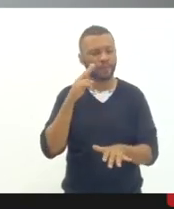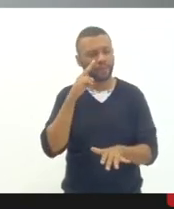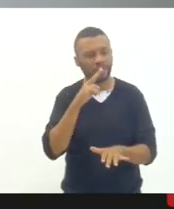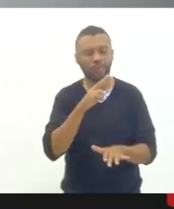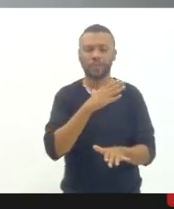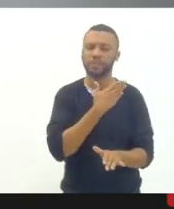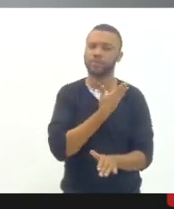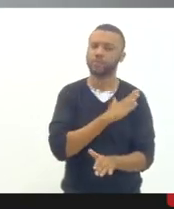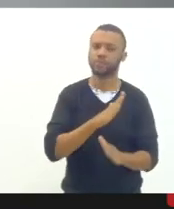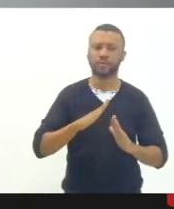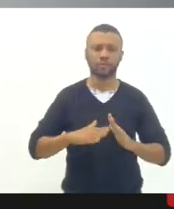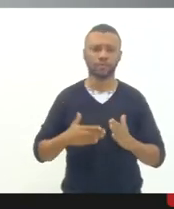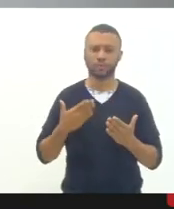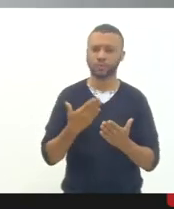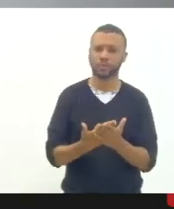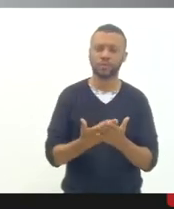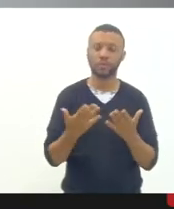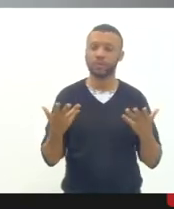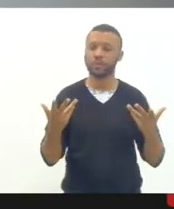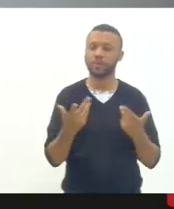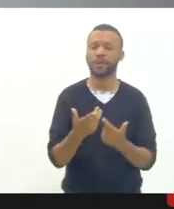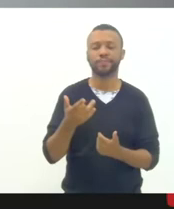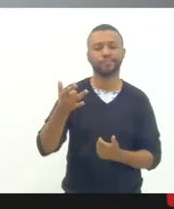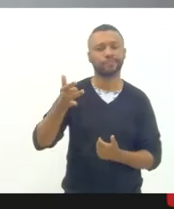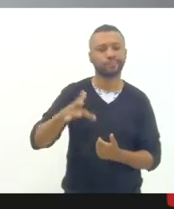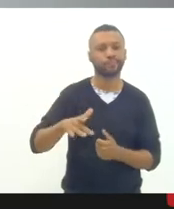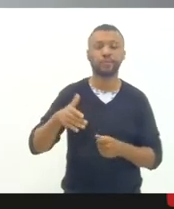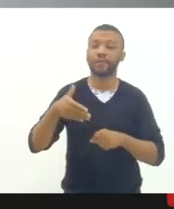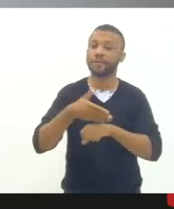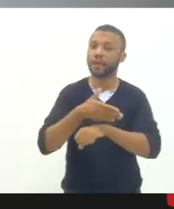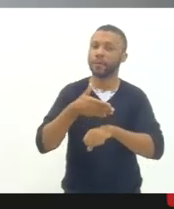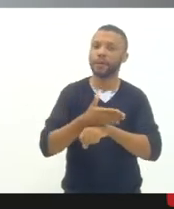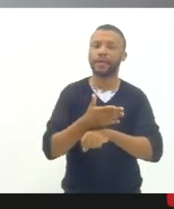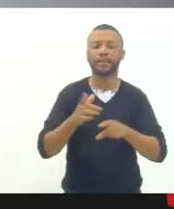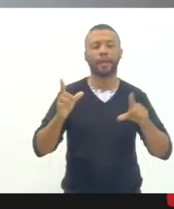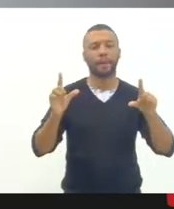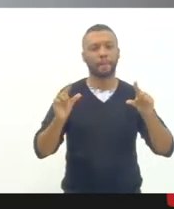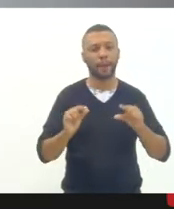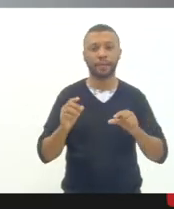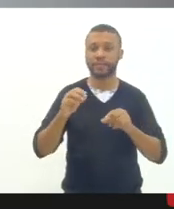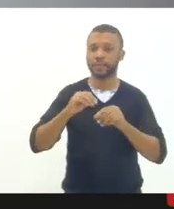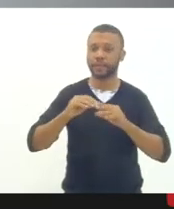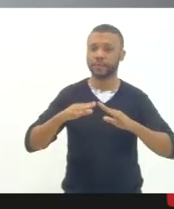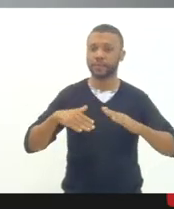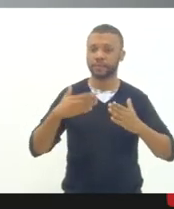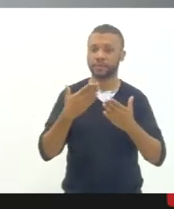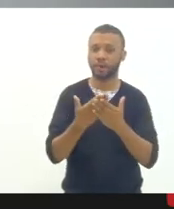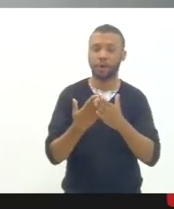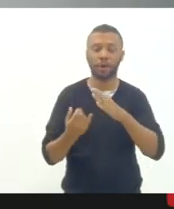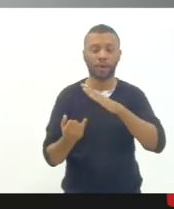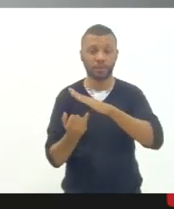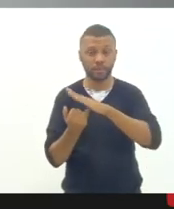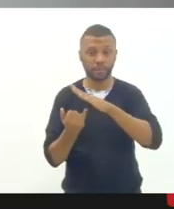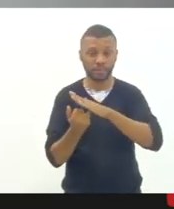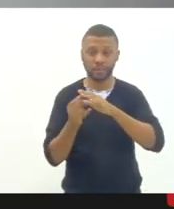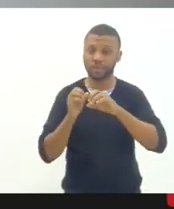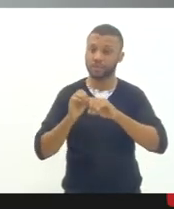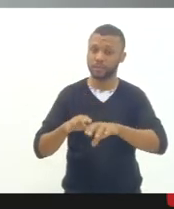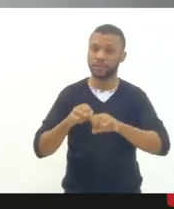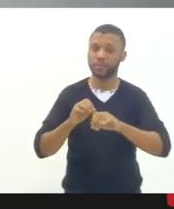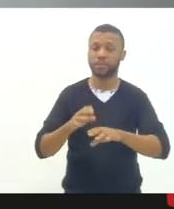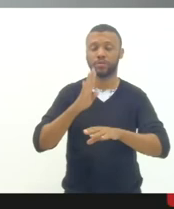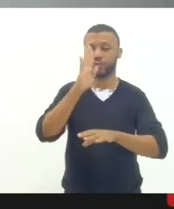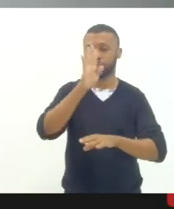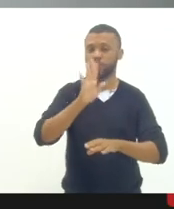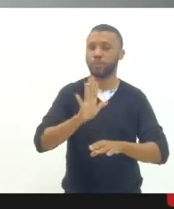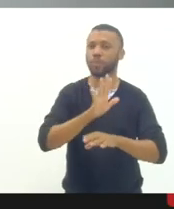escolar de baixa qualidade de baixa frequência nas escolas nas instituições de ensino do Brasil mas também isso